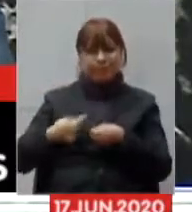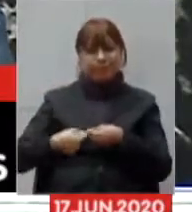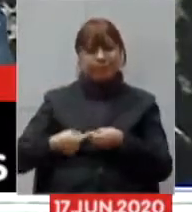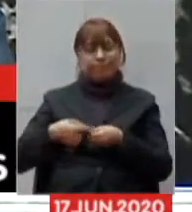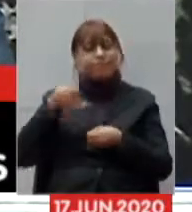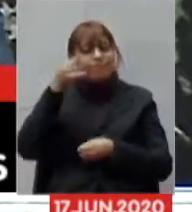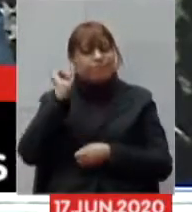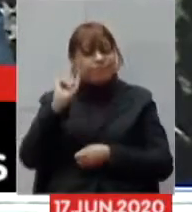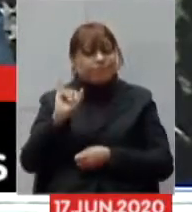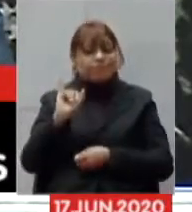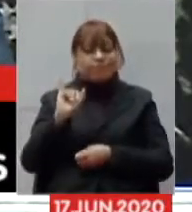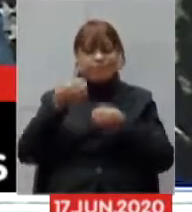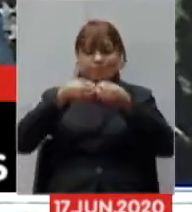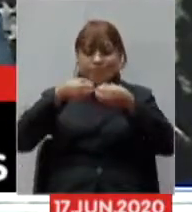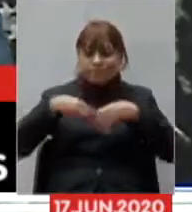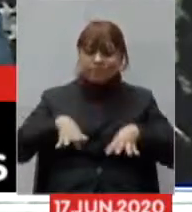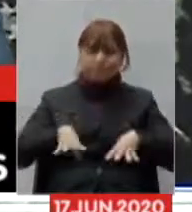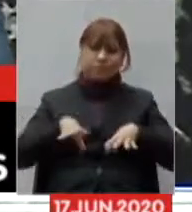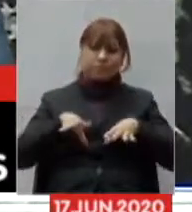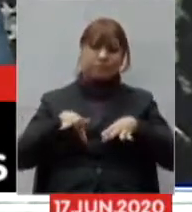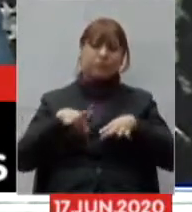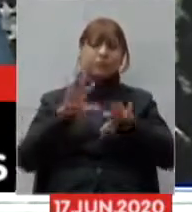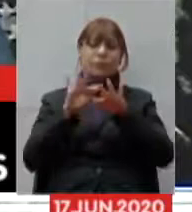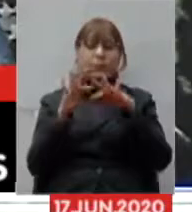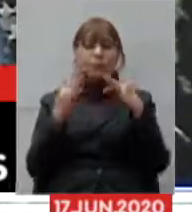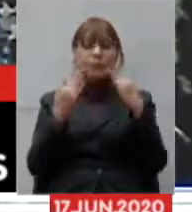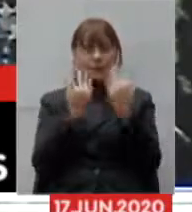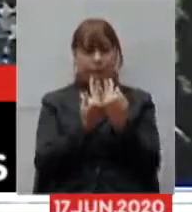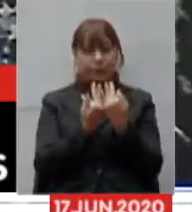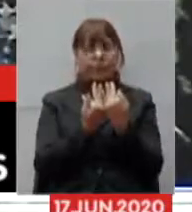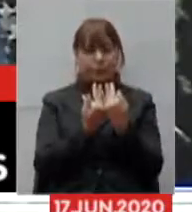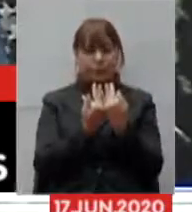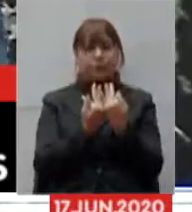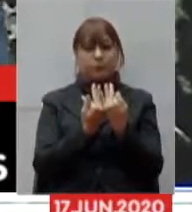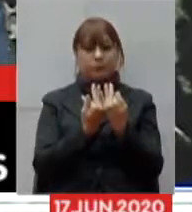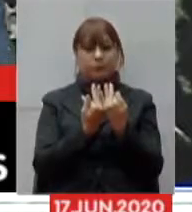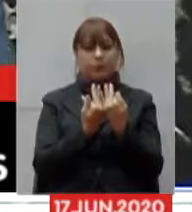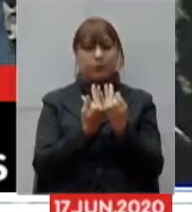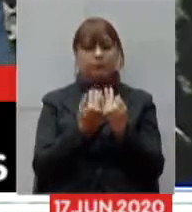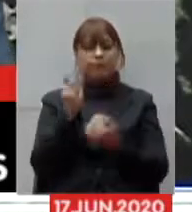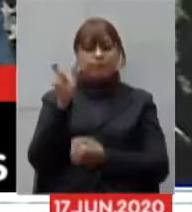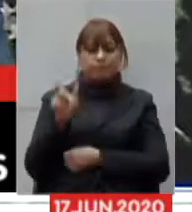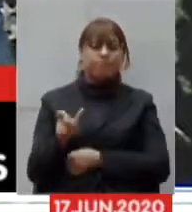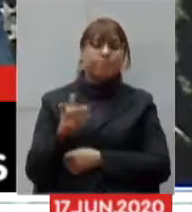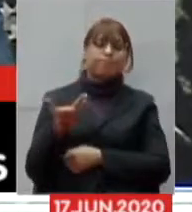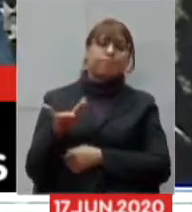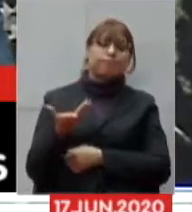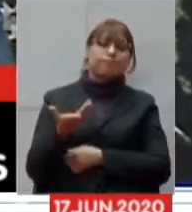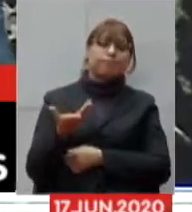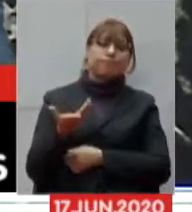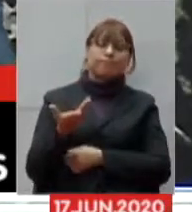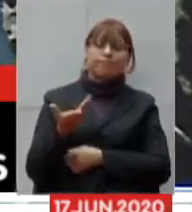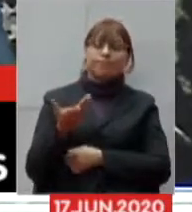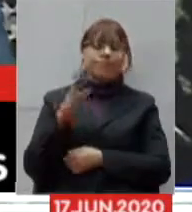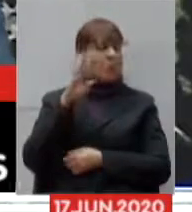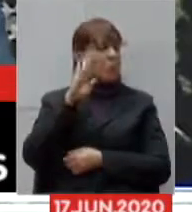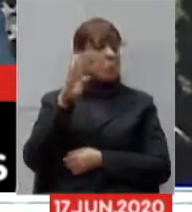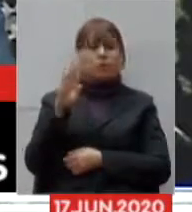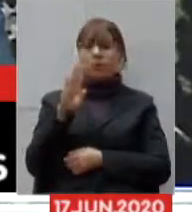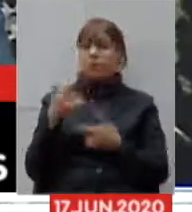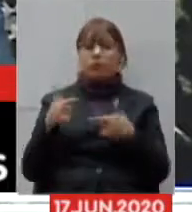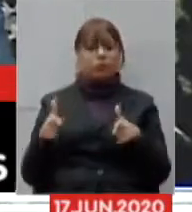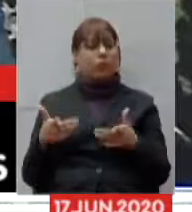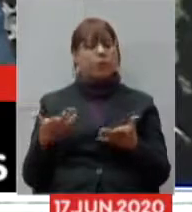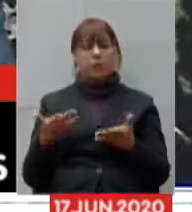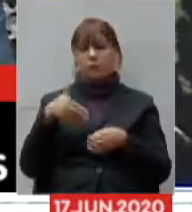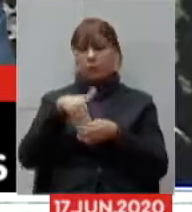danos às famílias de Teoflotone e quem de fato está mais preocupado com as eleições que estão por vir